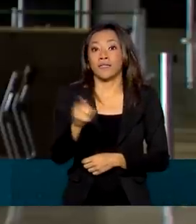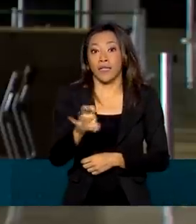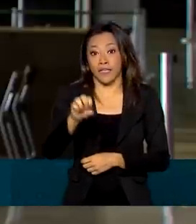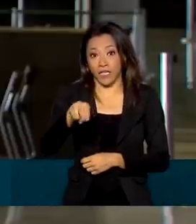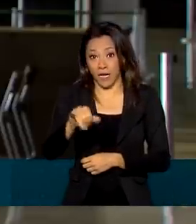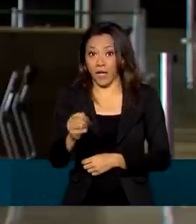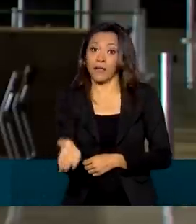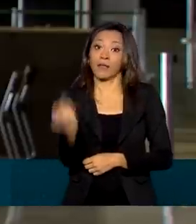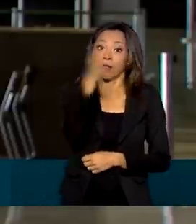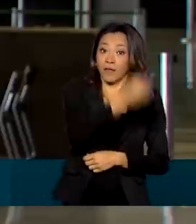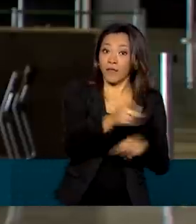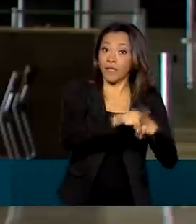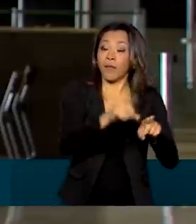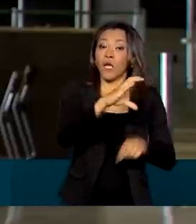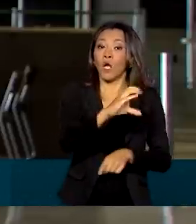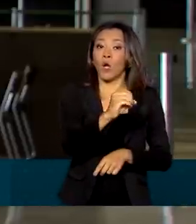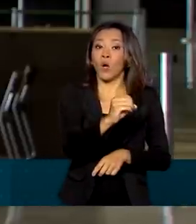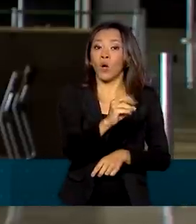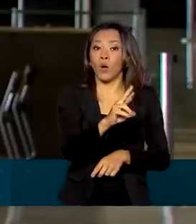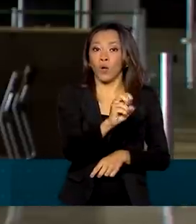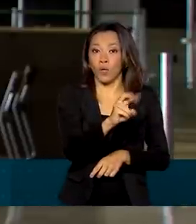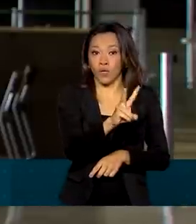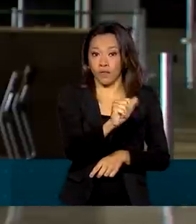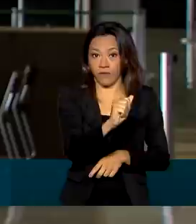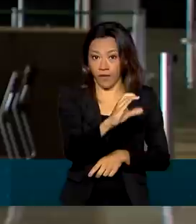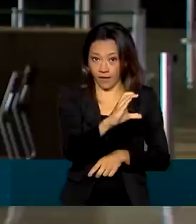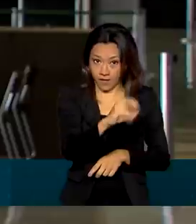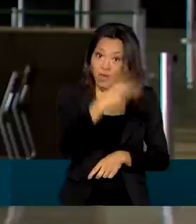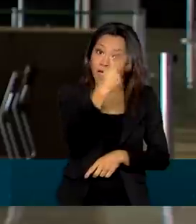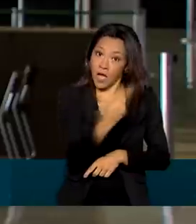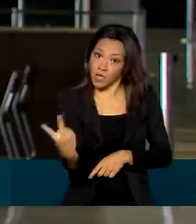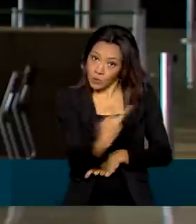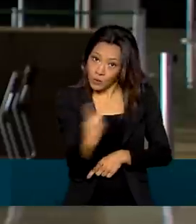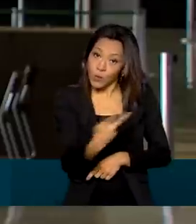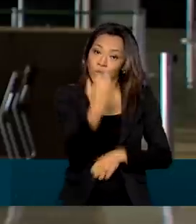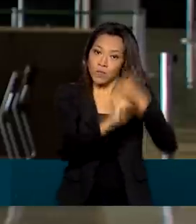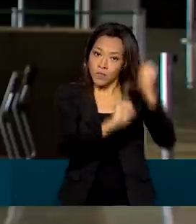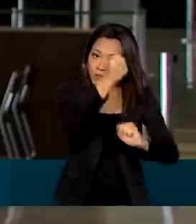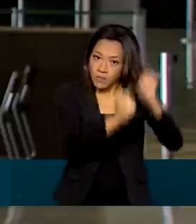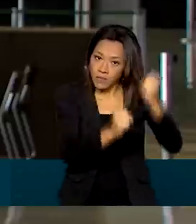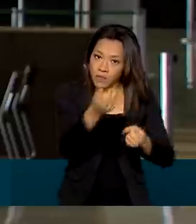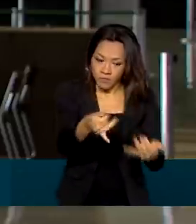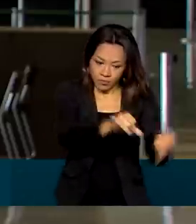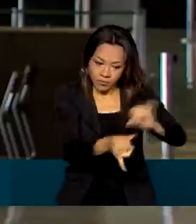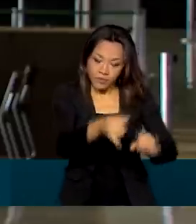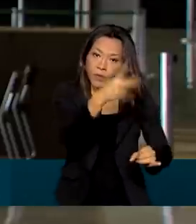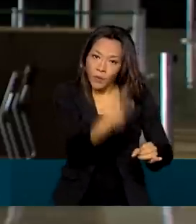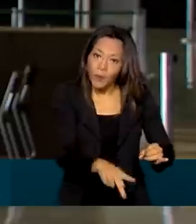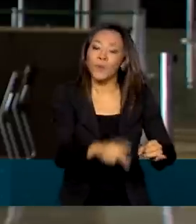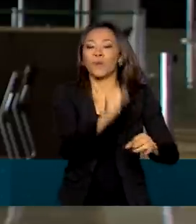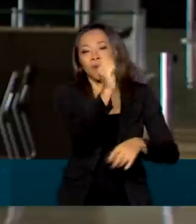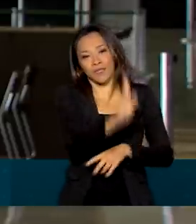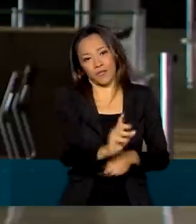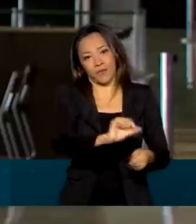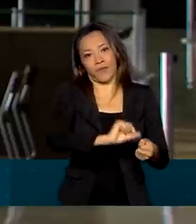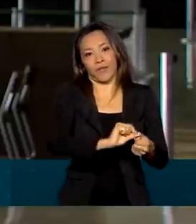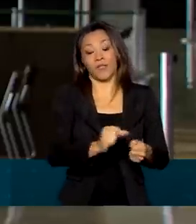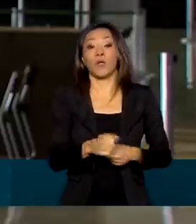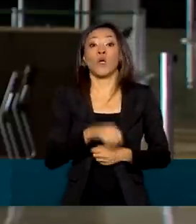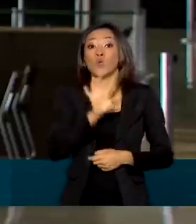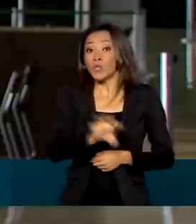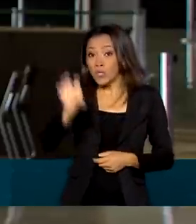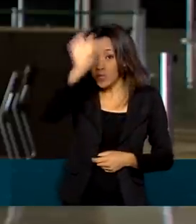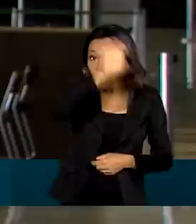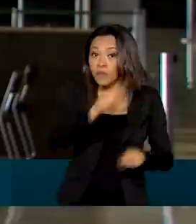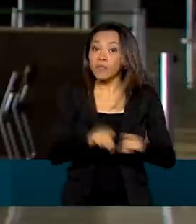mil da Coronavac do Instituto Butantan, ambas produzidas no Brasil com matéria-prima importada. Todos os estados e o Distrito Federal